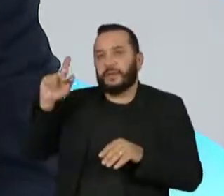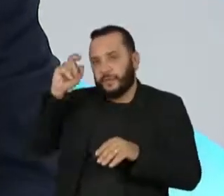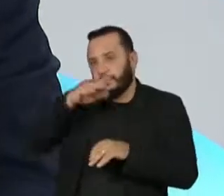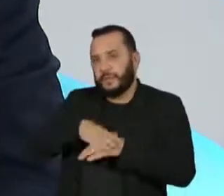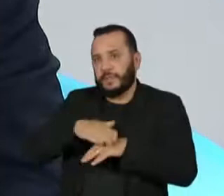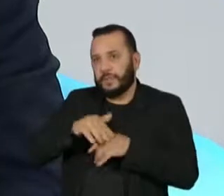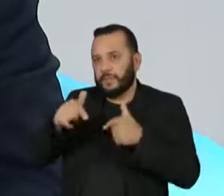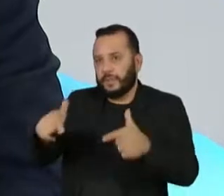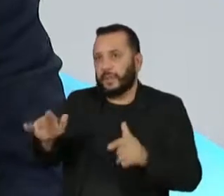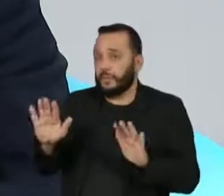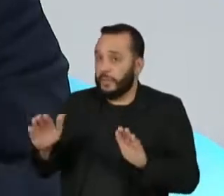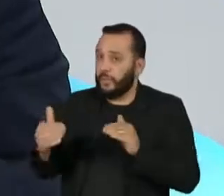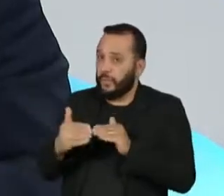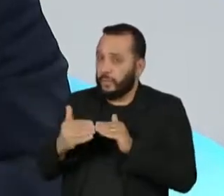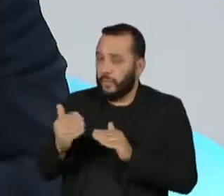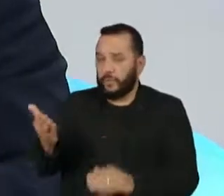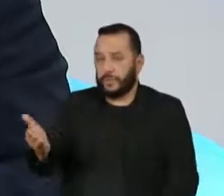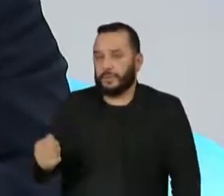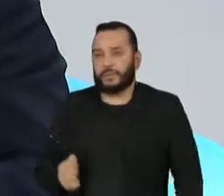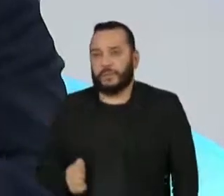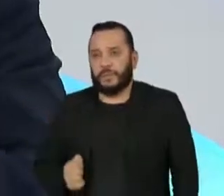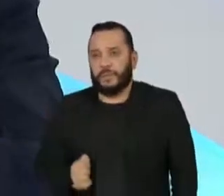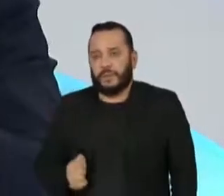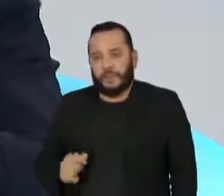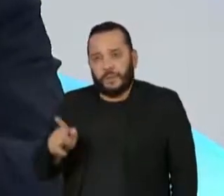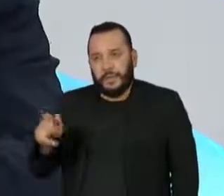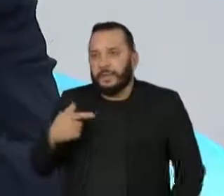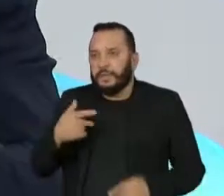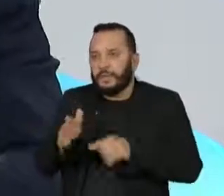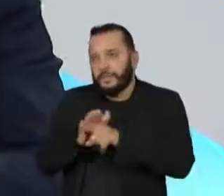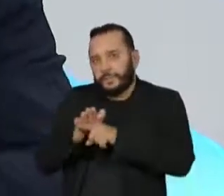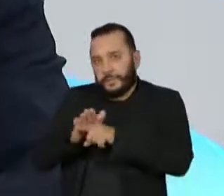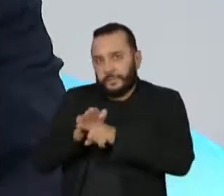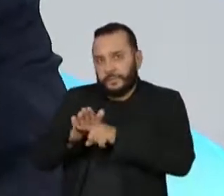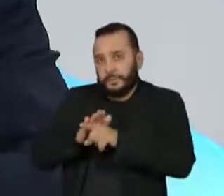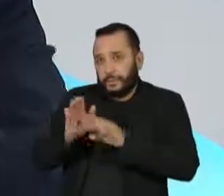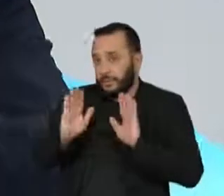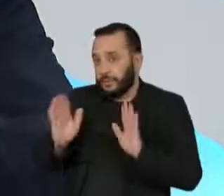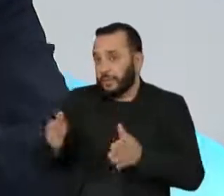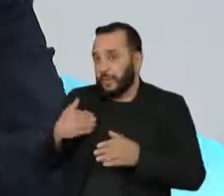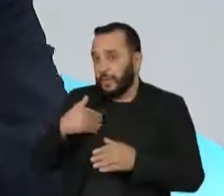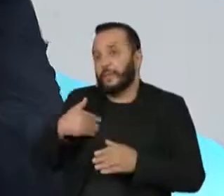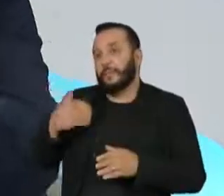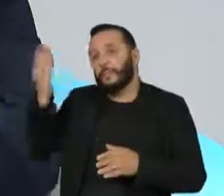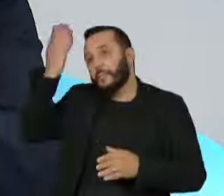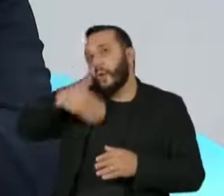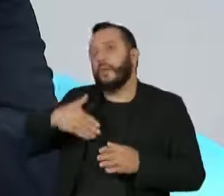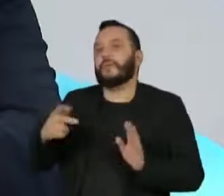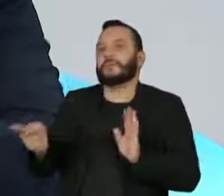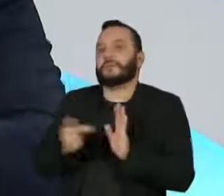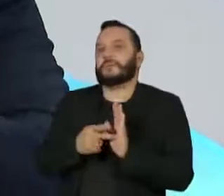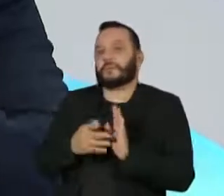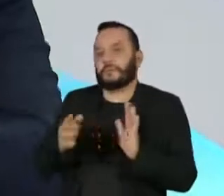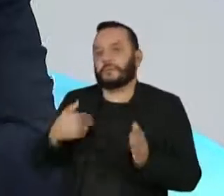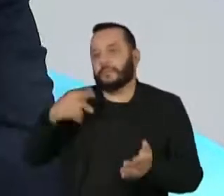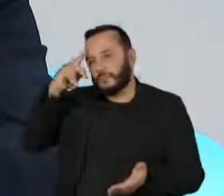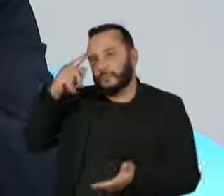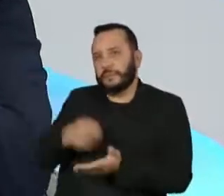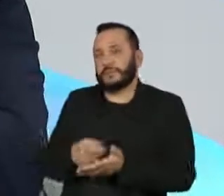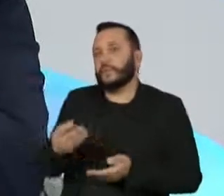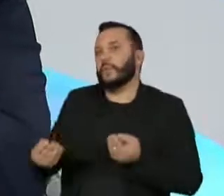Mas eu concordo com você, é a pesquisa que expurga esses dois elementos, o elemento do processo de decisório, que